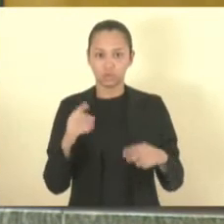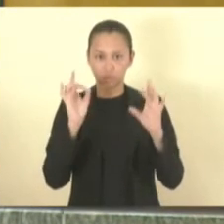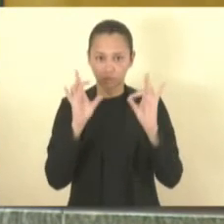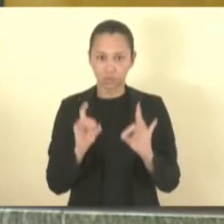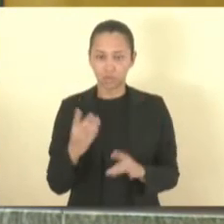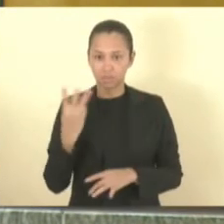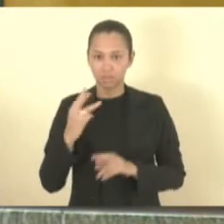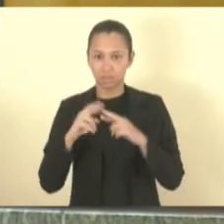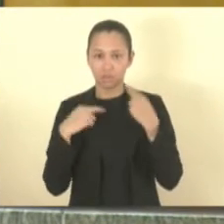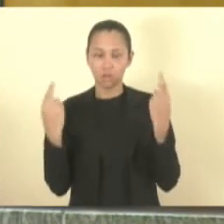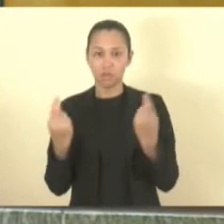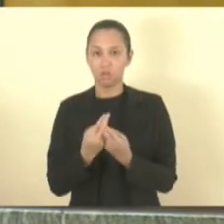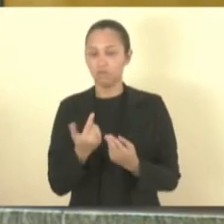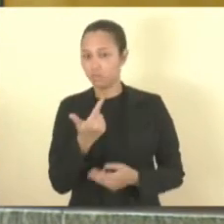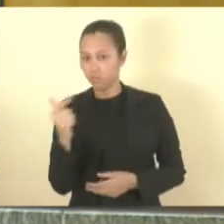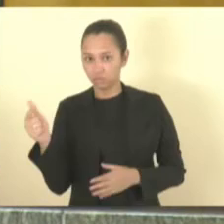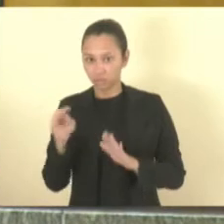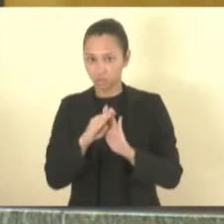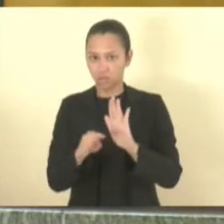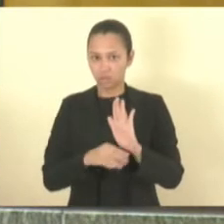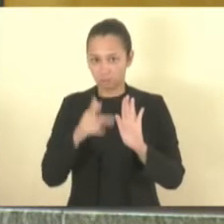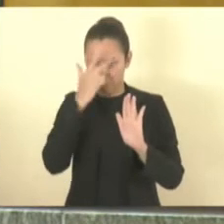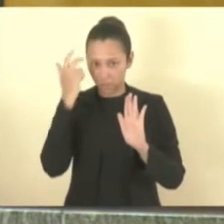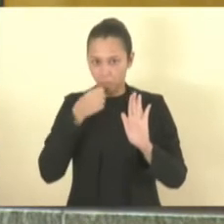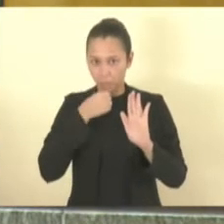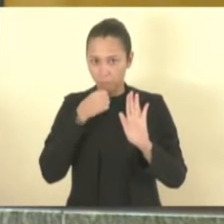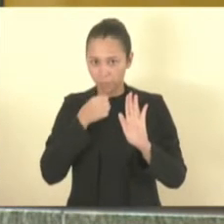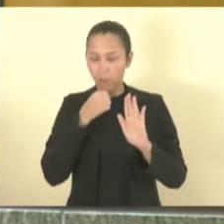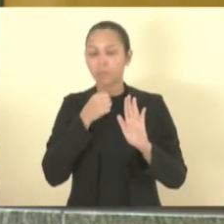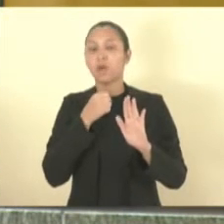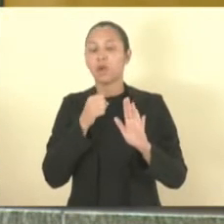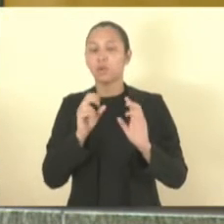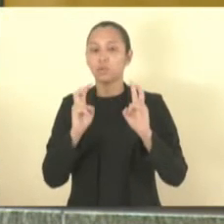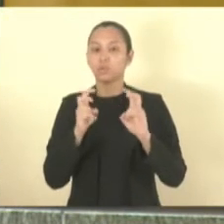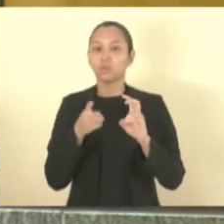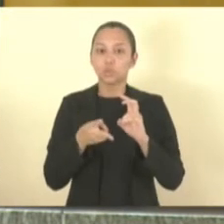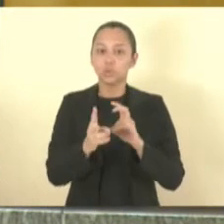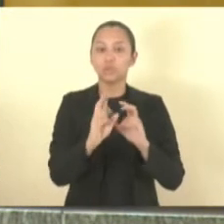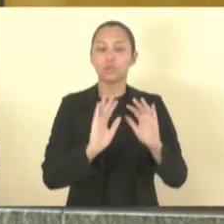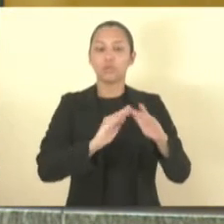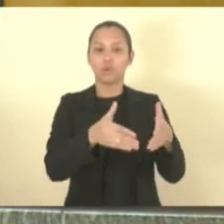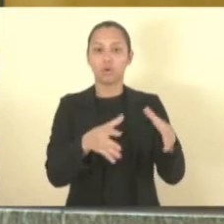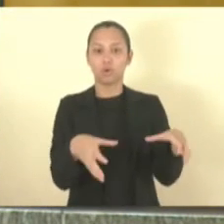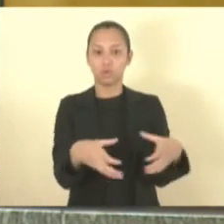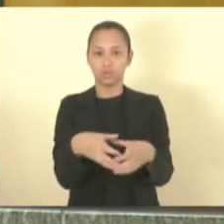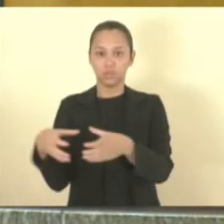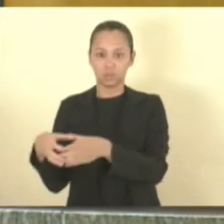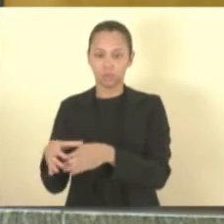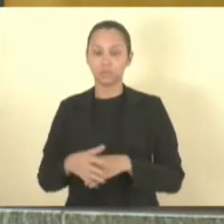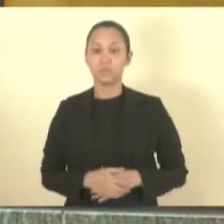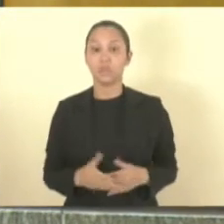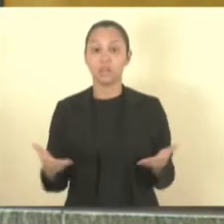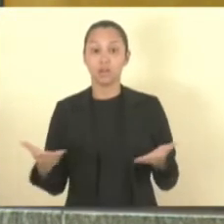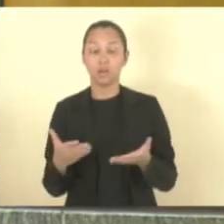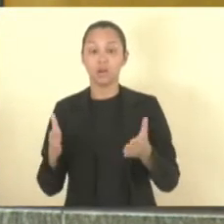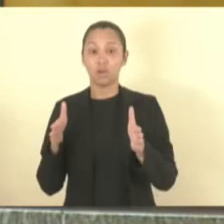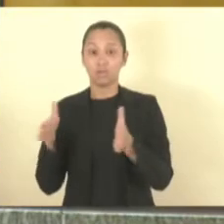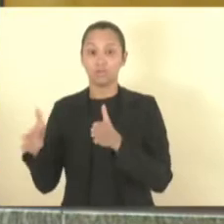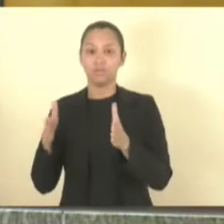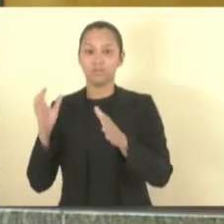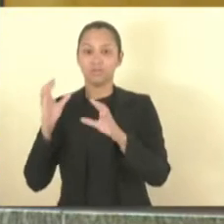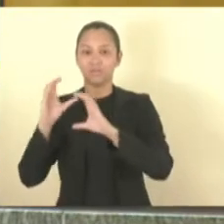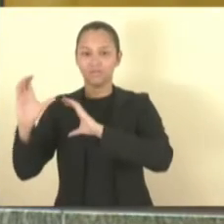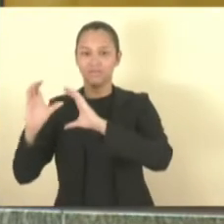em terceira sessão. Não havendo oradores inscritos, as matérias seguem para as comissões. Passaremos agora à fase das